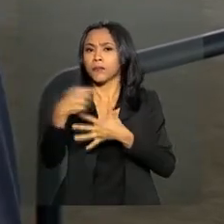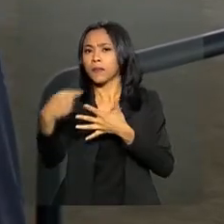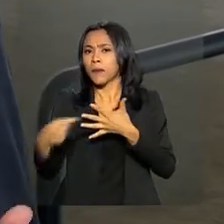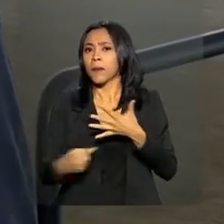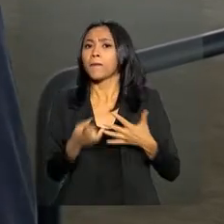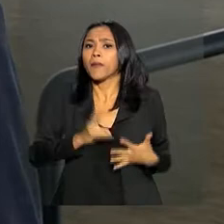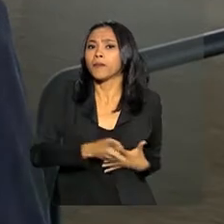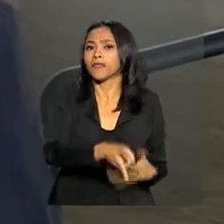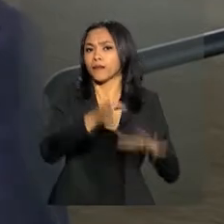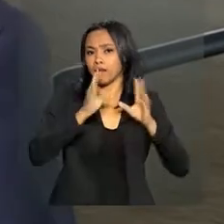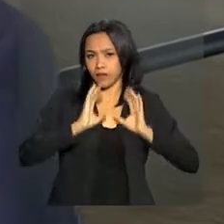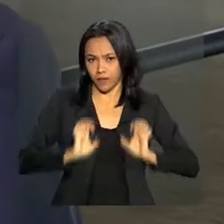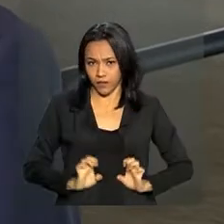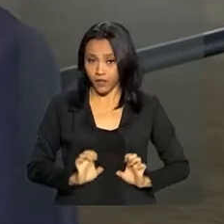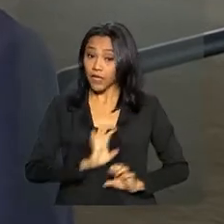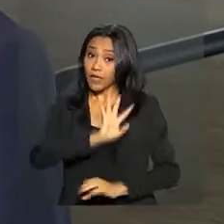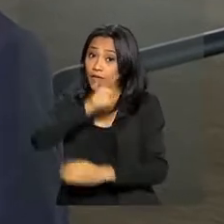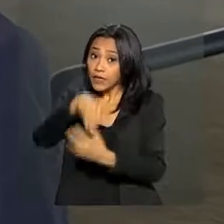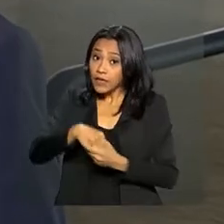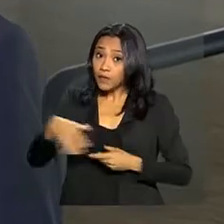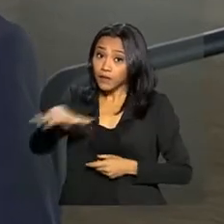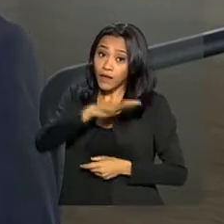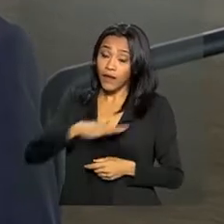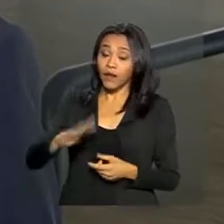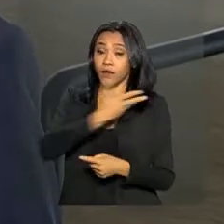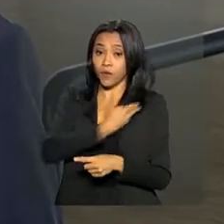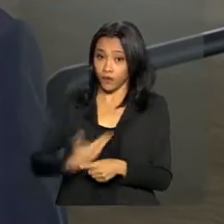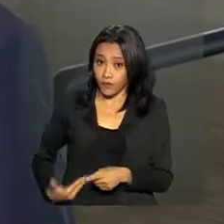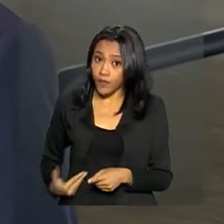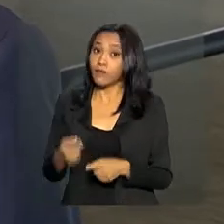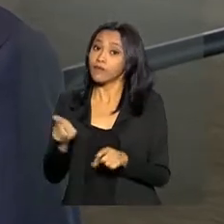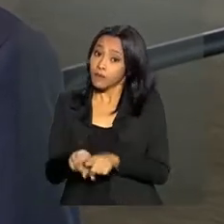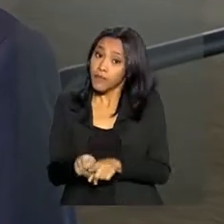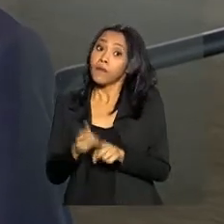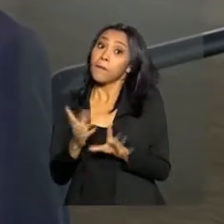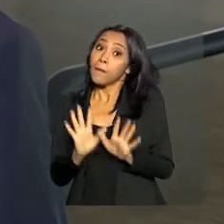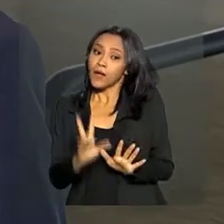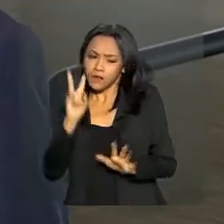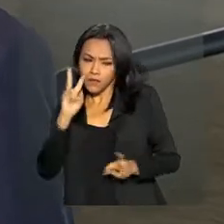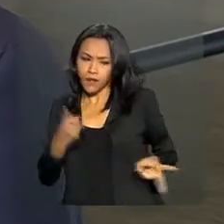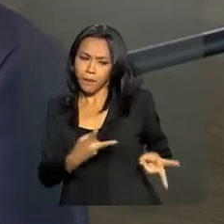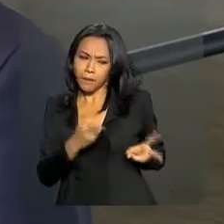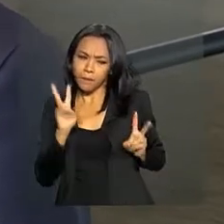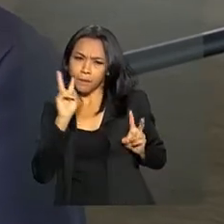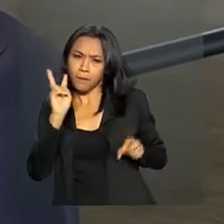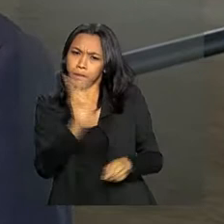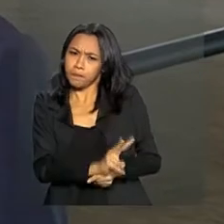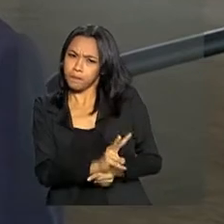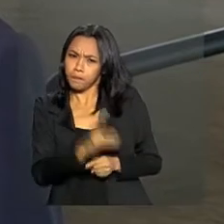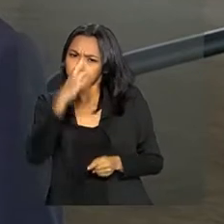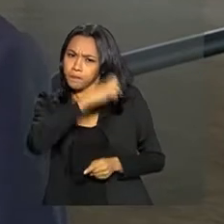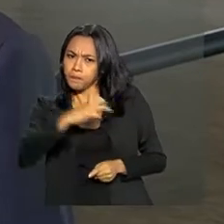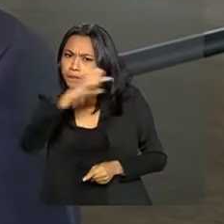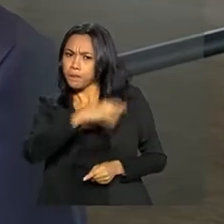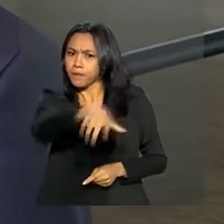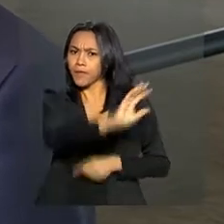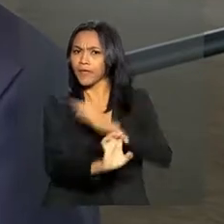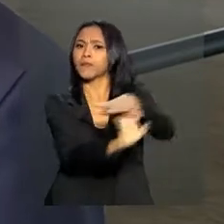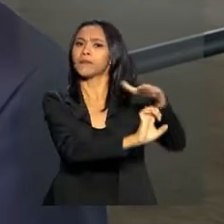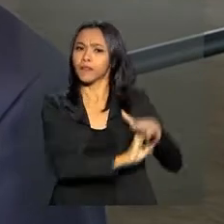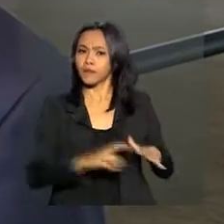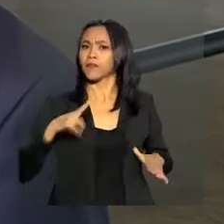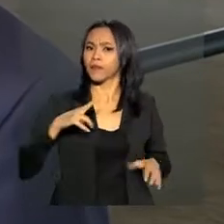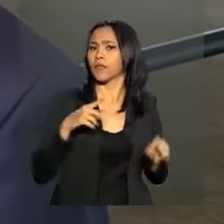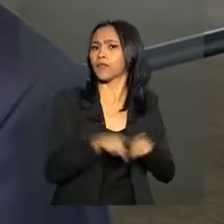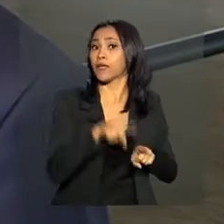no setor público, mas a gente também tem que ter um olhar para o setor privado, para que eles adotem medidas adequadas, para que eles mitigam seus riscos, para